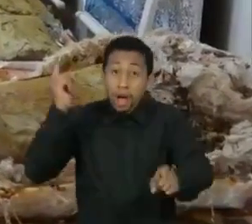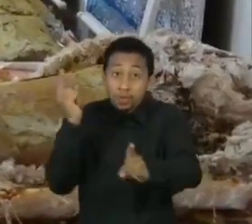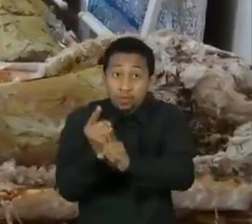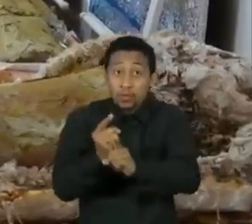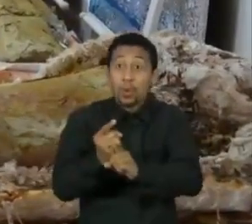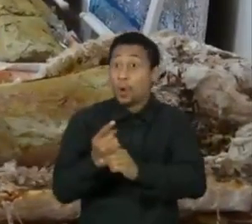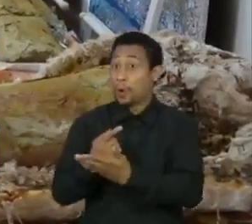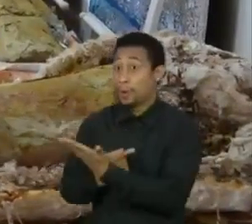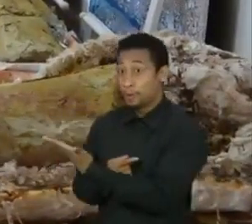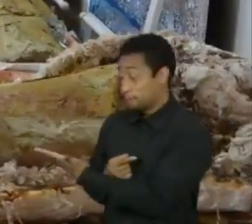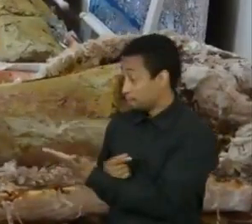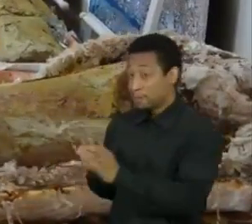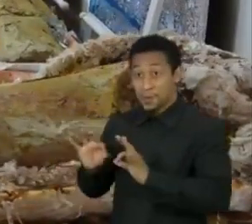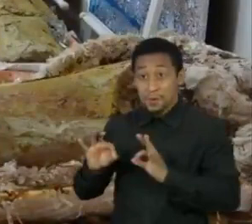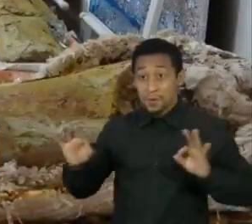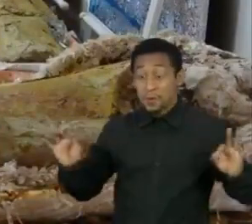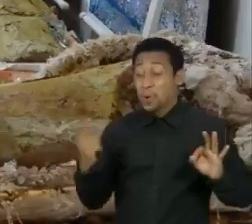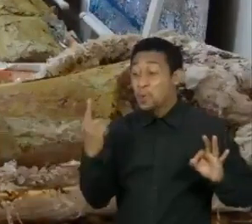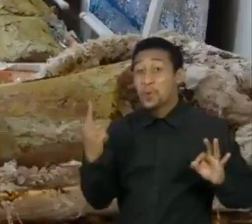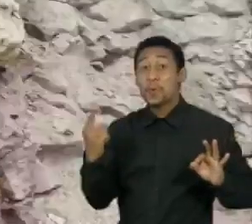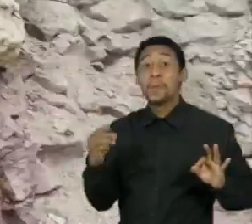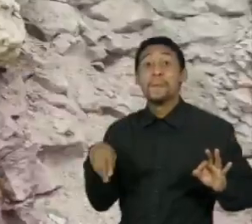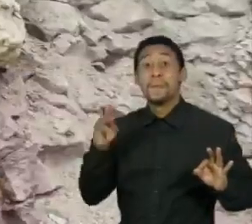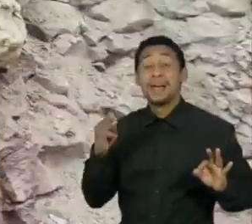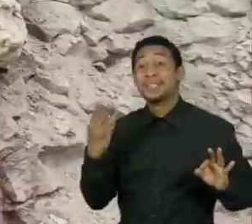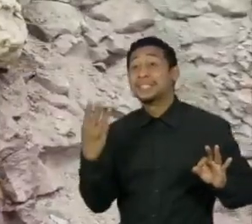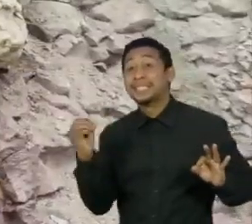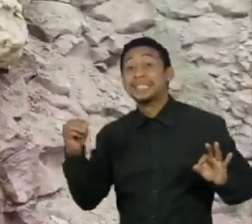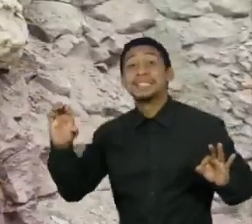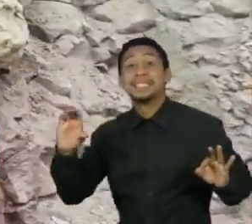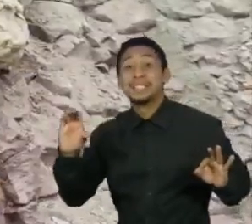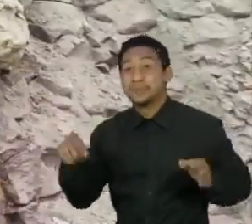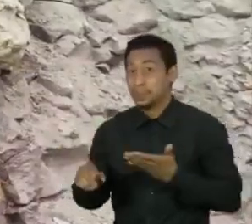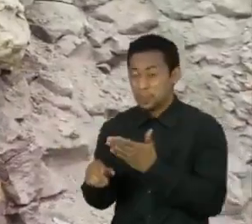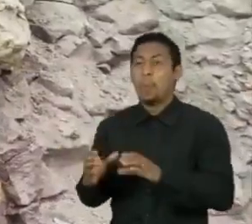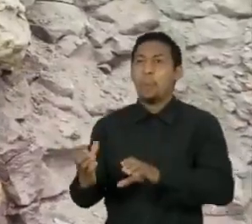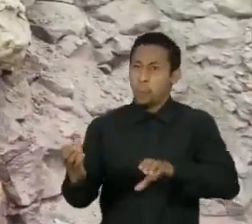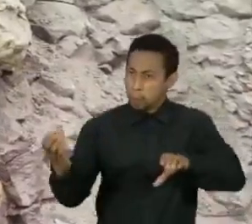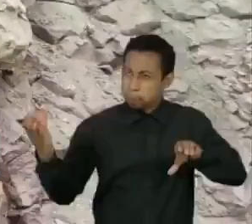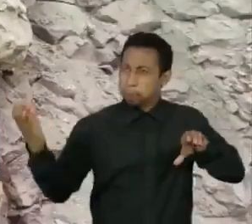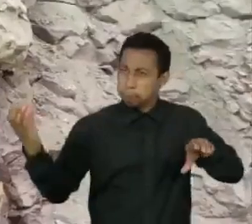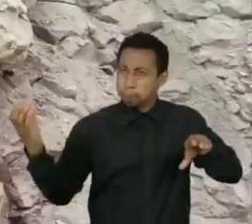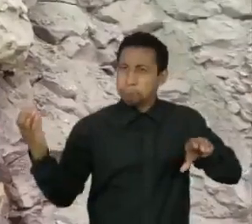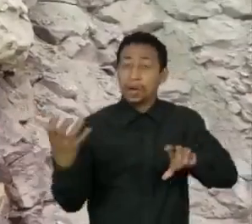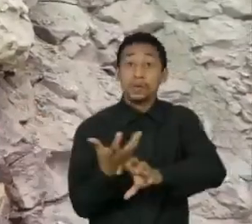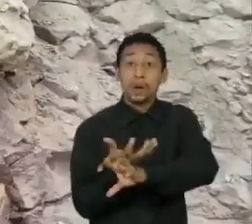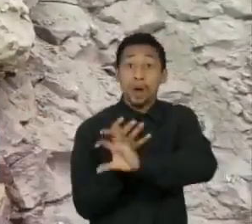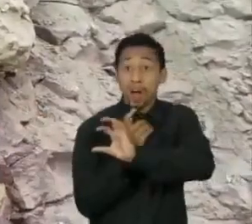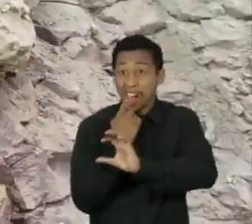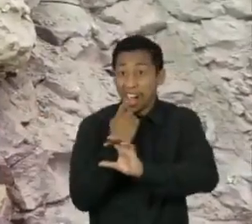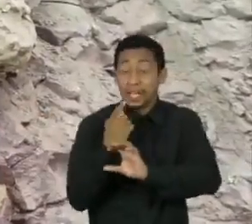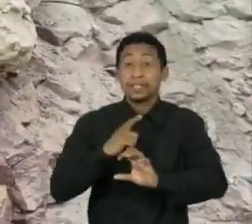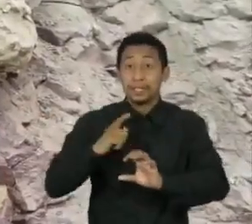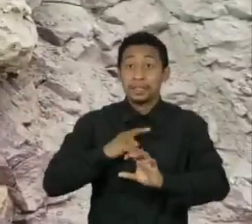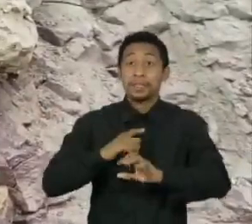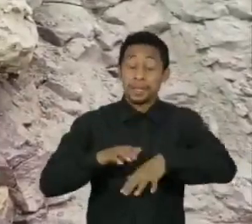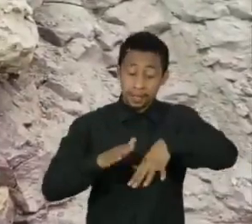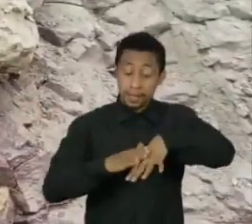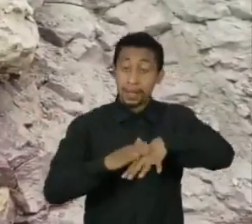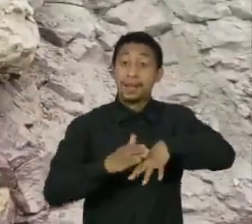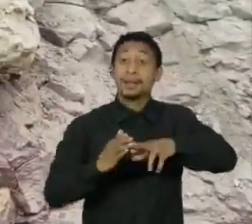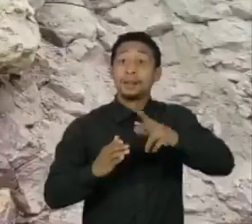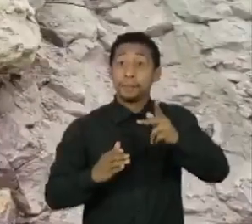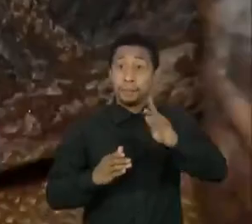um metro e meio, um dos maiores já achados no país. Os pesquisadores encontraram ainda ossos dos pés, mãos, costelas e